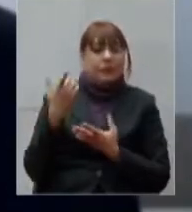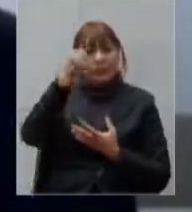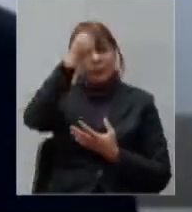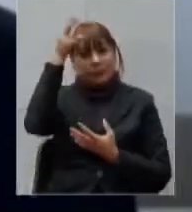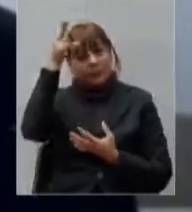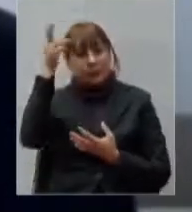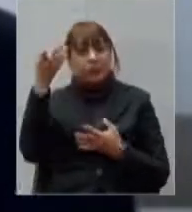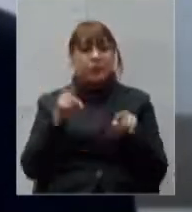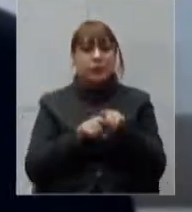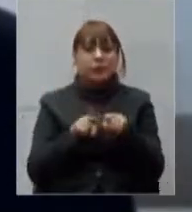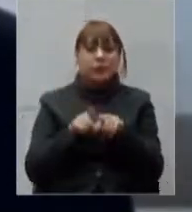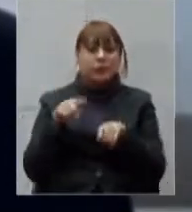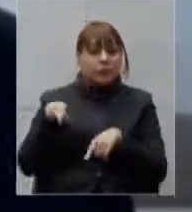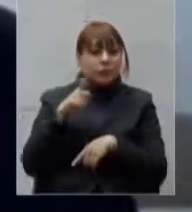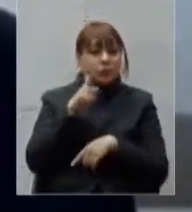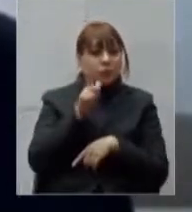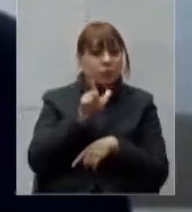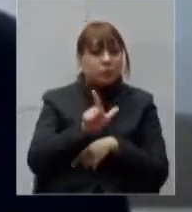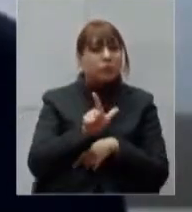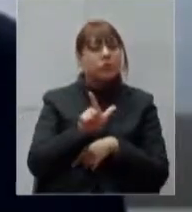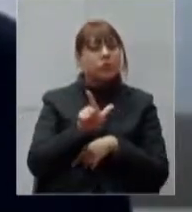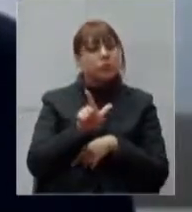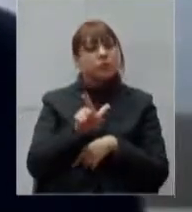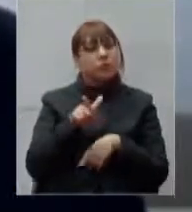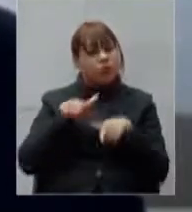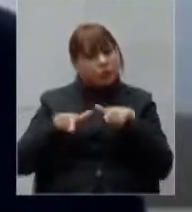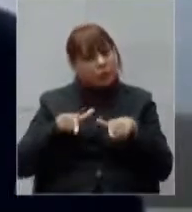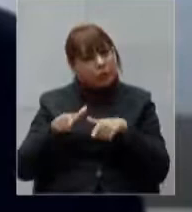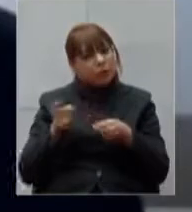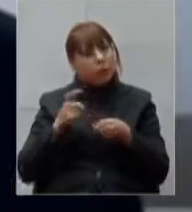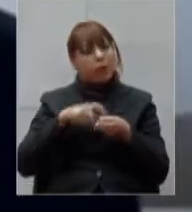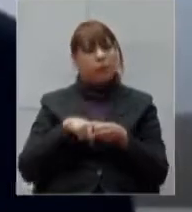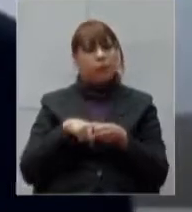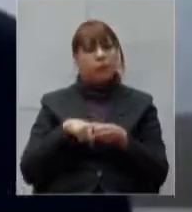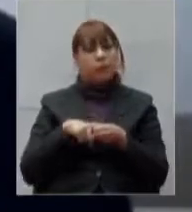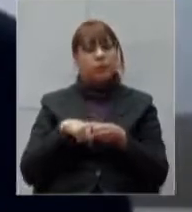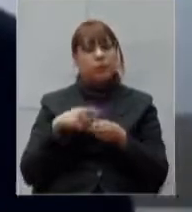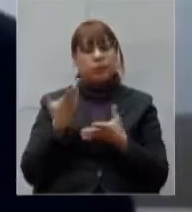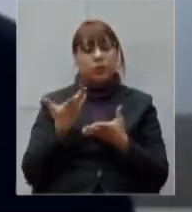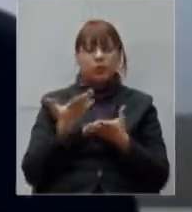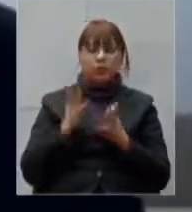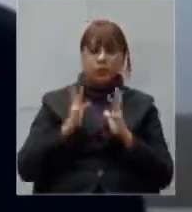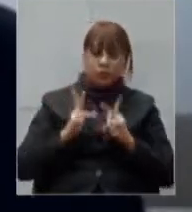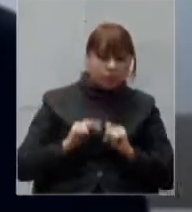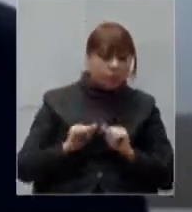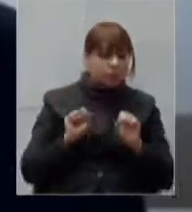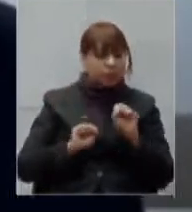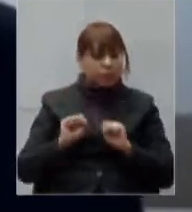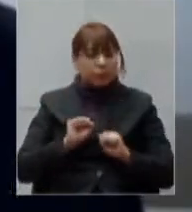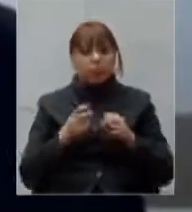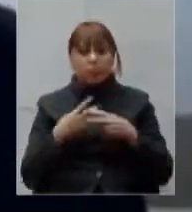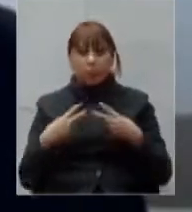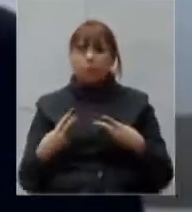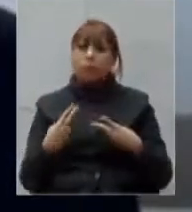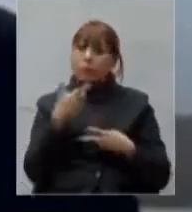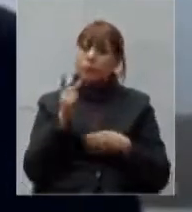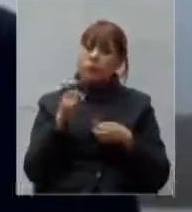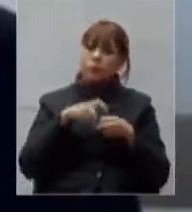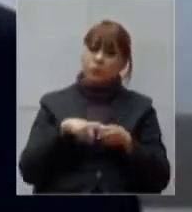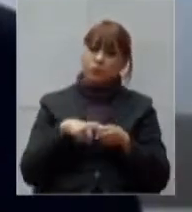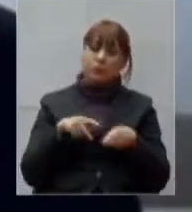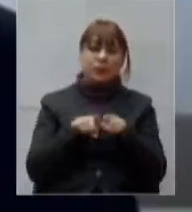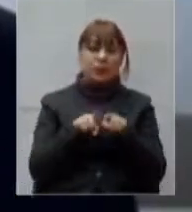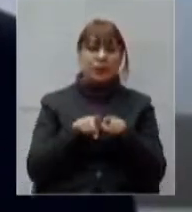operem sob condições restritivas de higiene limpeza desinfecção temos aqui os bares e